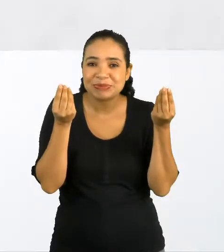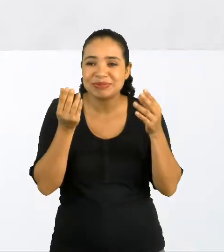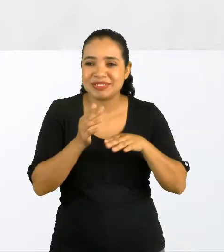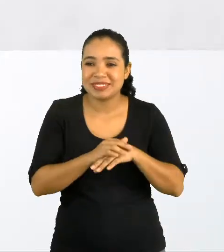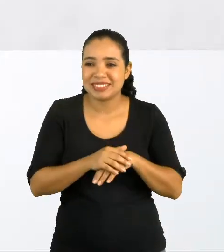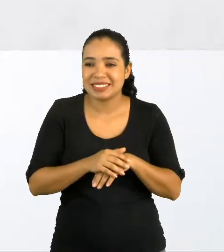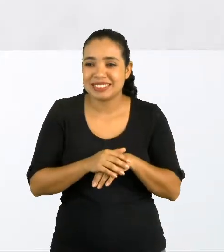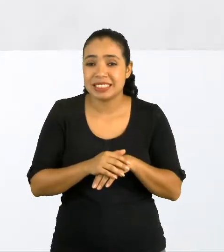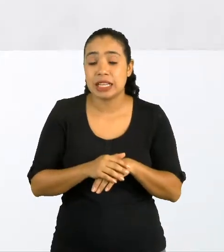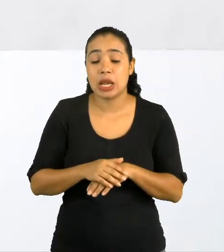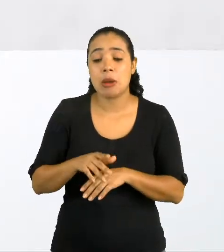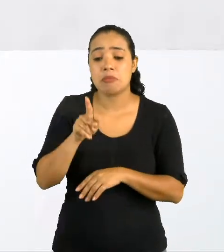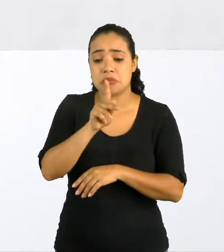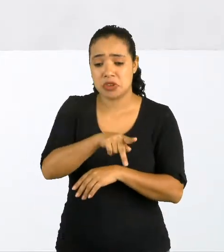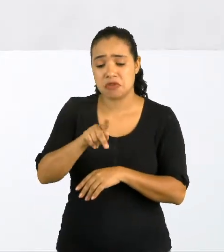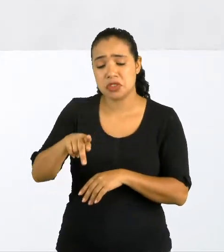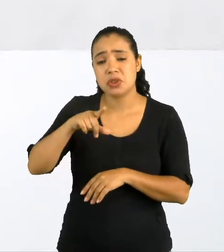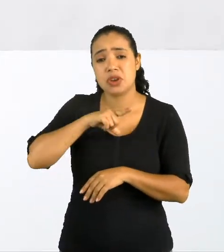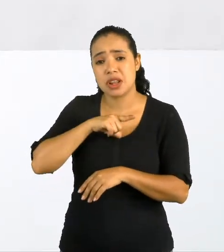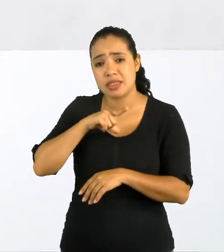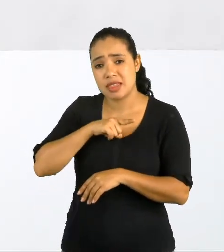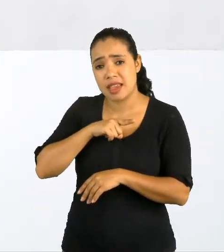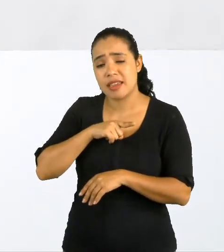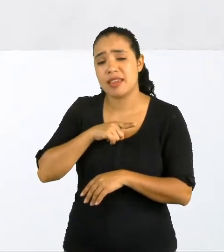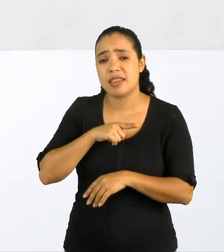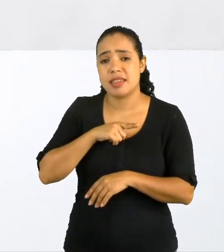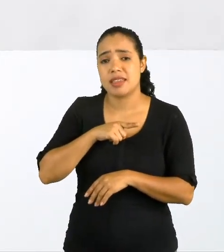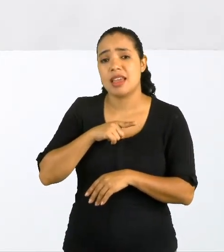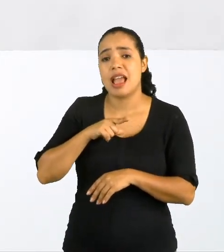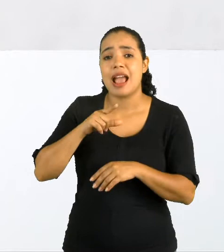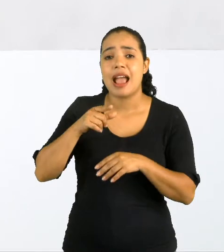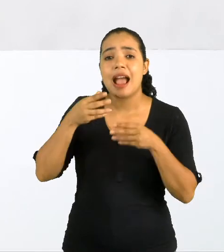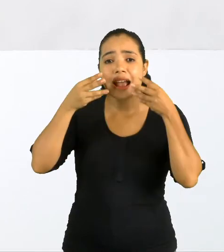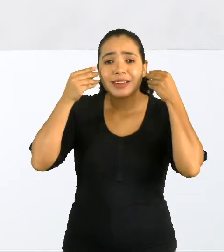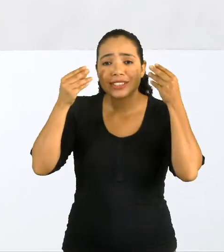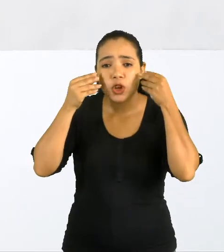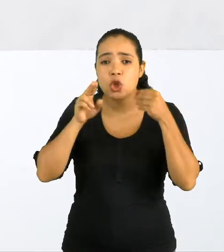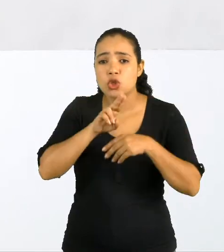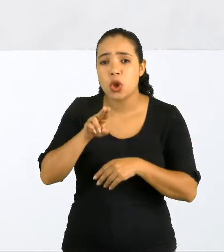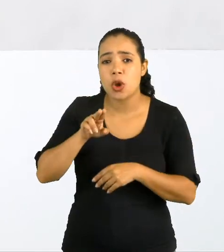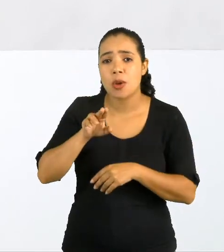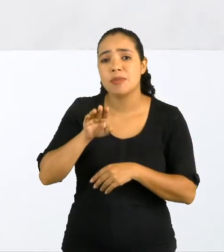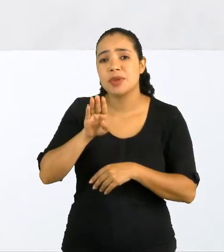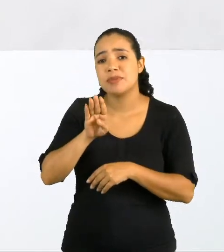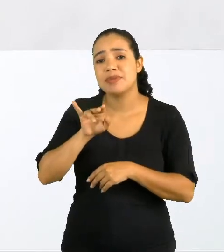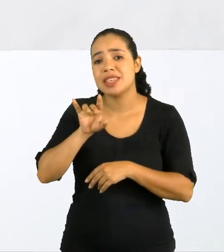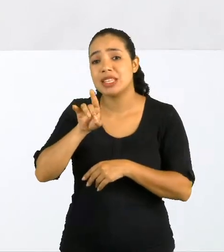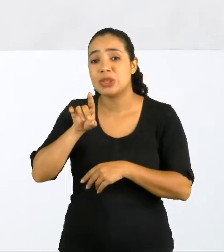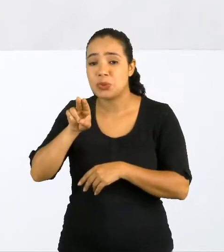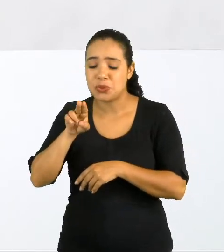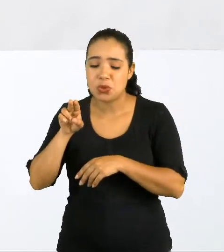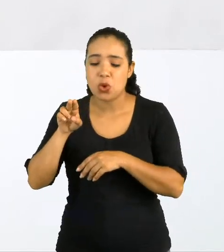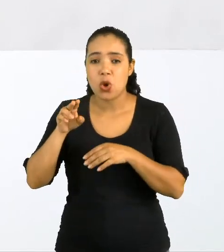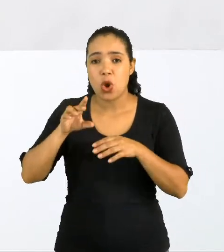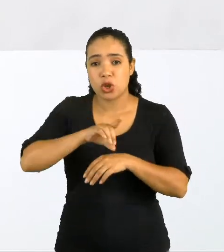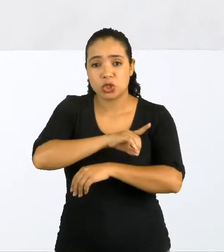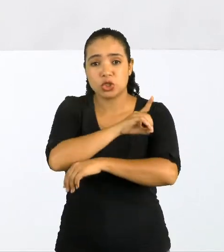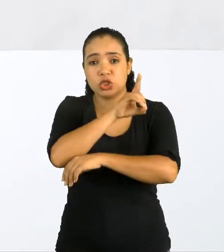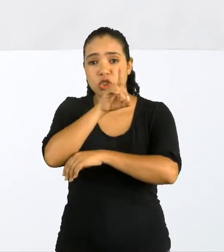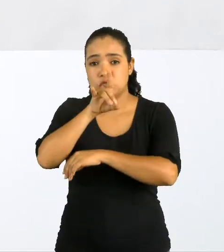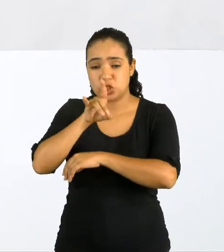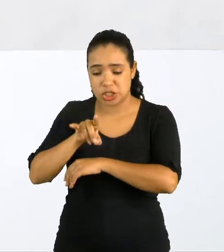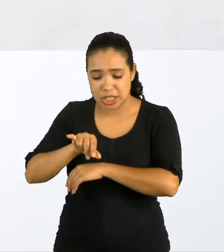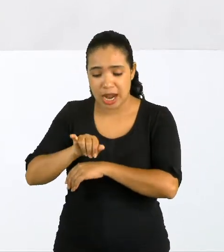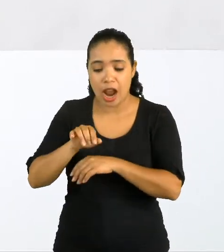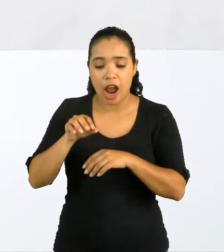Professora Aline, eu tenho um cachorrinho. O nome dele é Bidu. Eu dou banho nele durante o dia, mas dou comida e